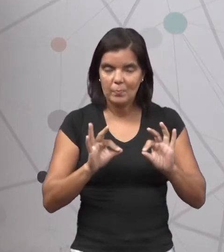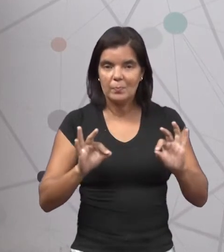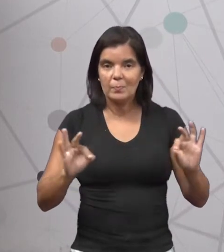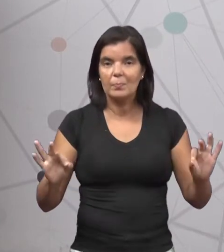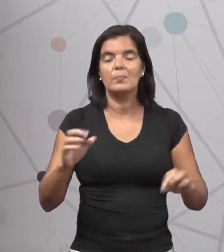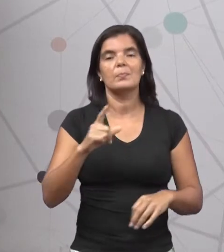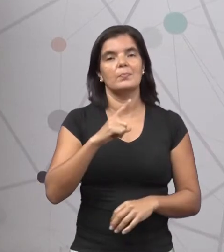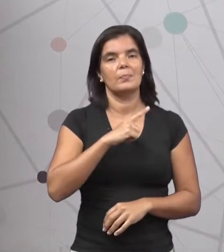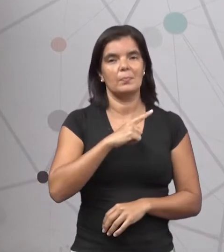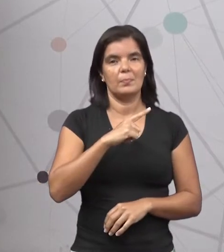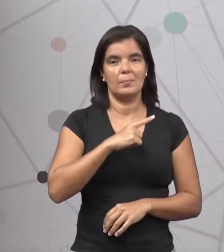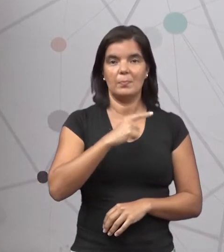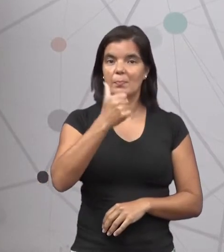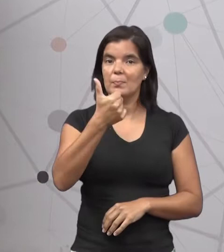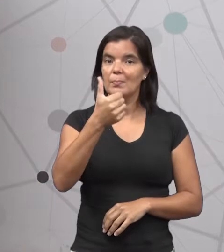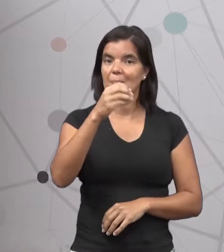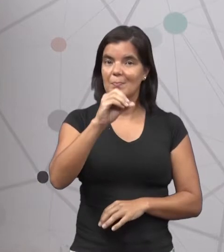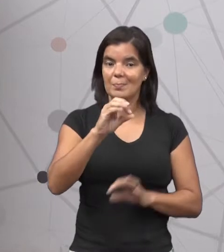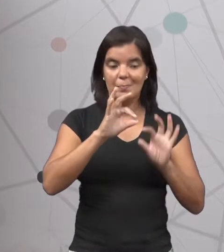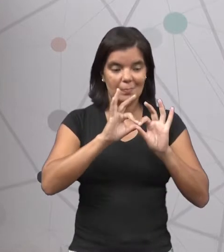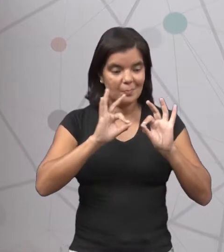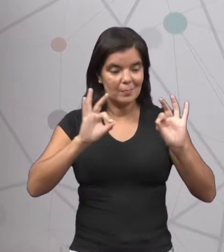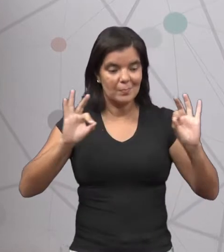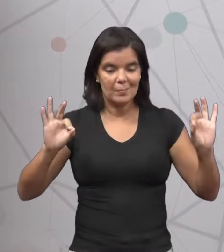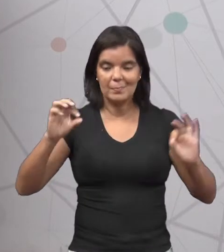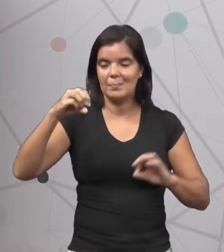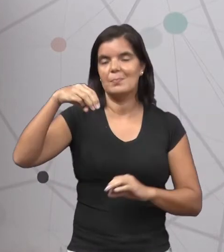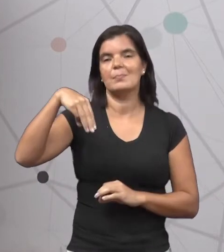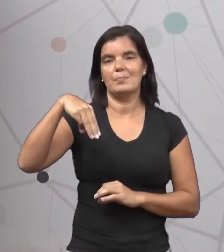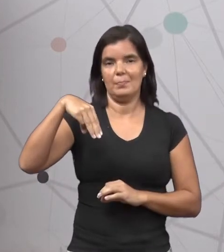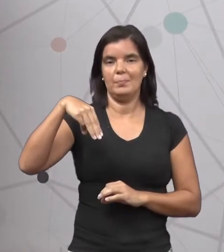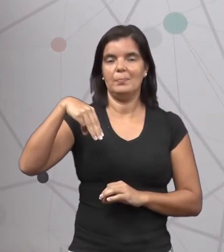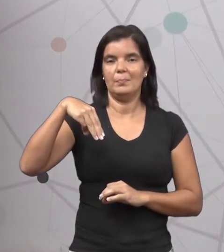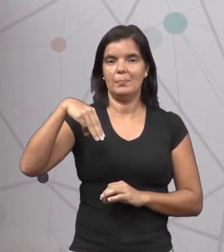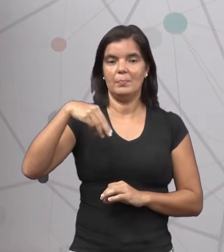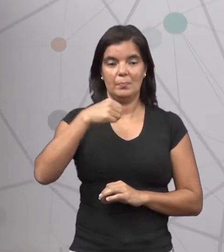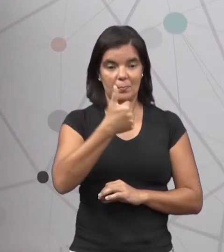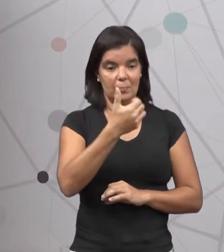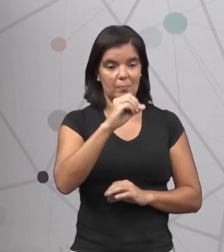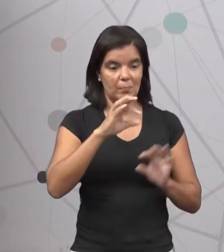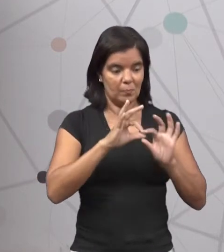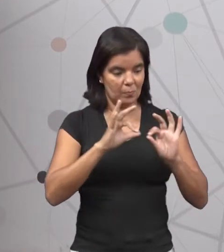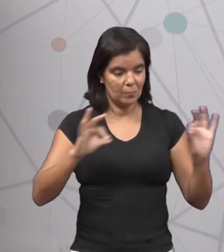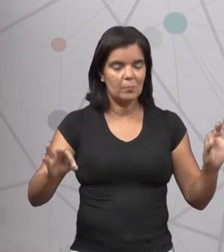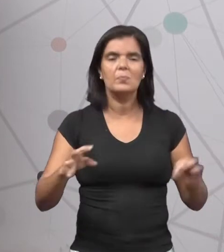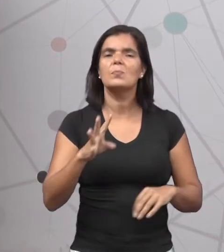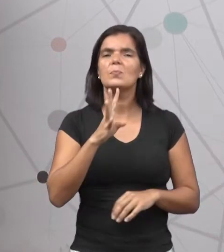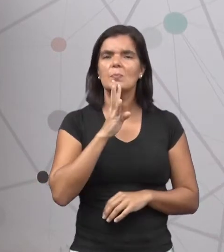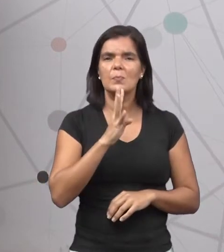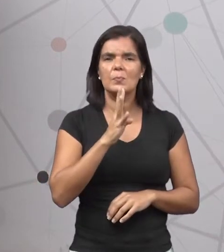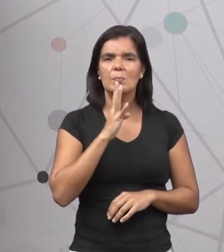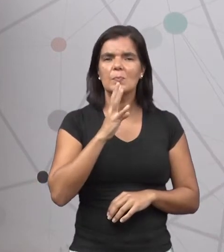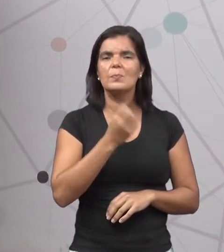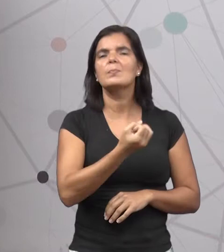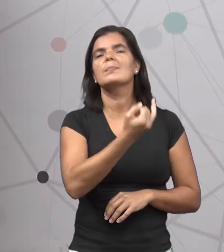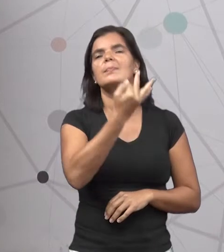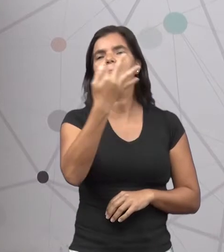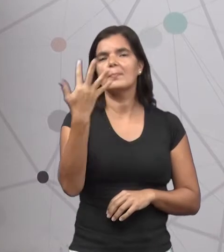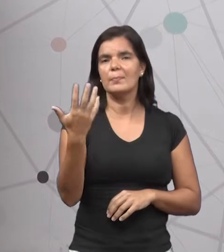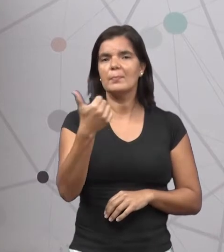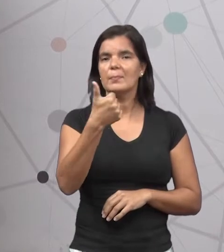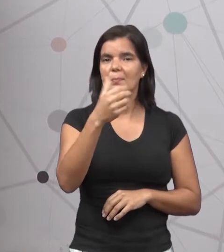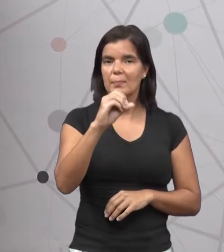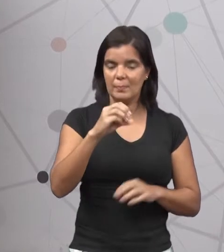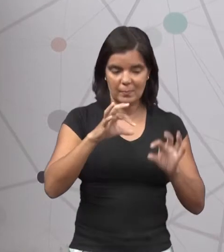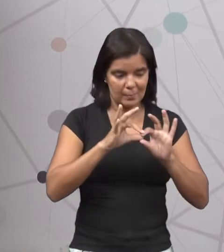tinha dez metros Isso mesmo! Dez metros! Você consegue imaginar Quantos são dez